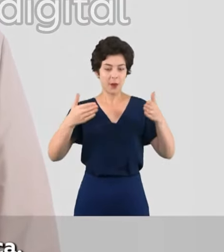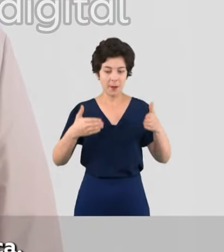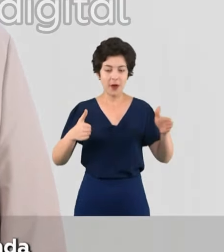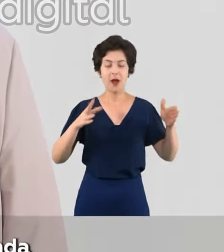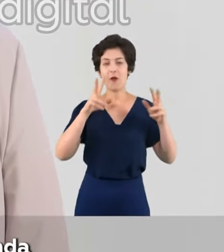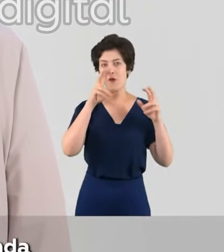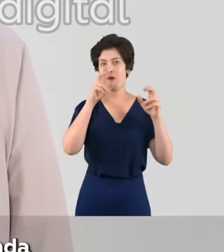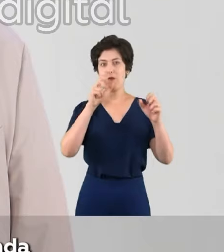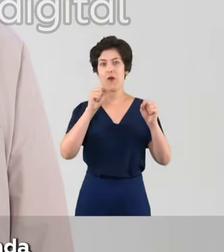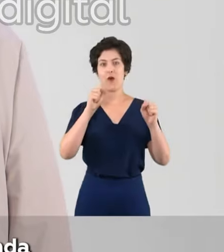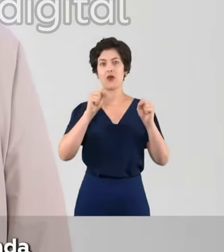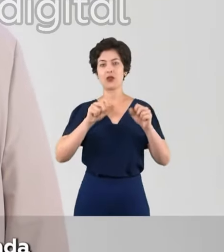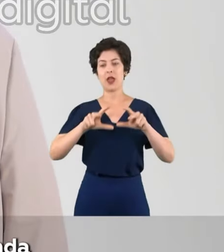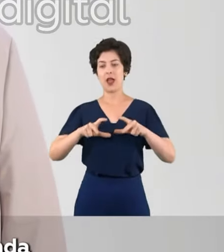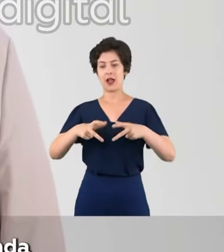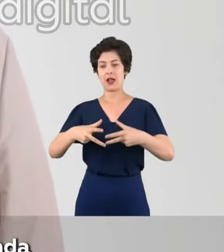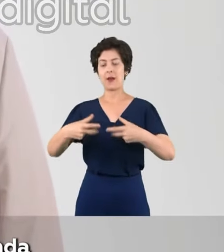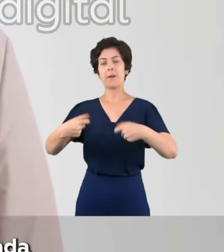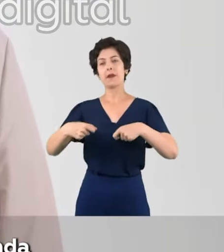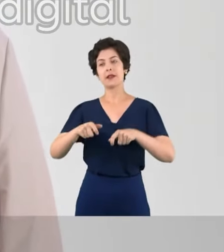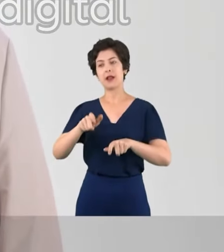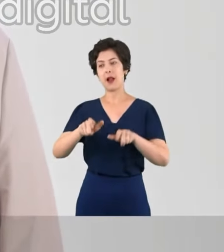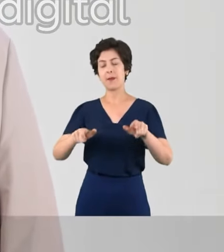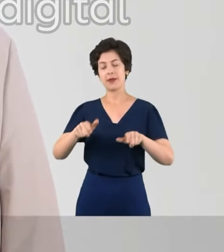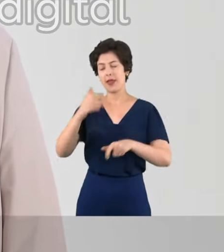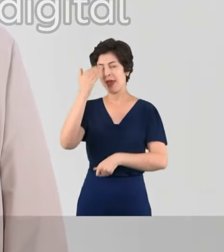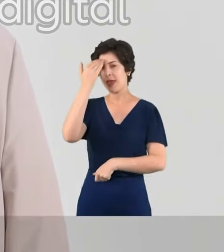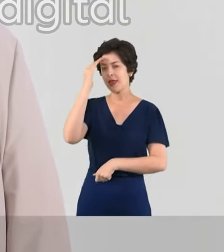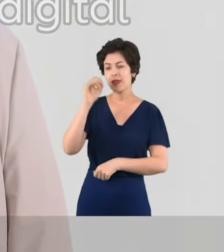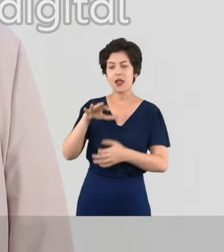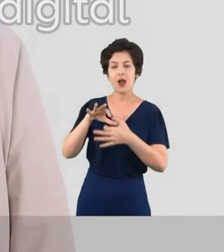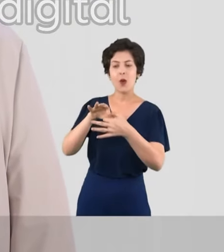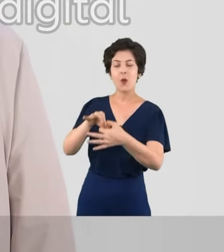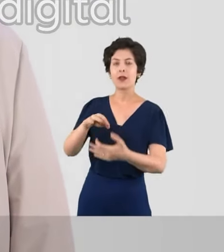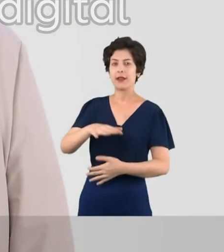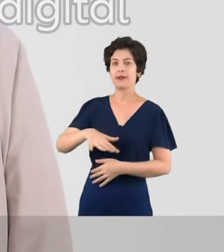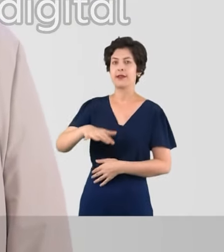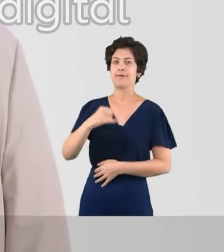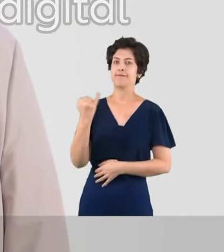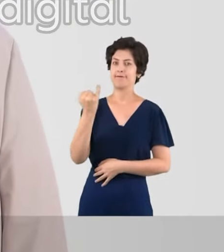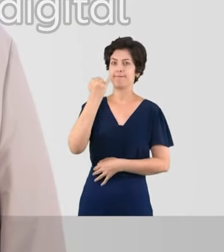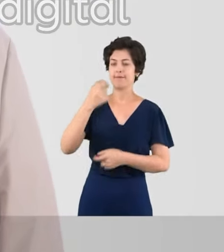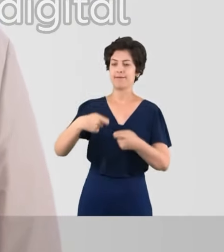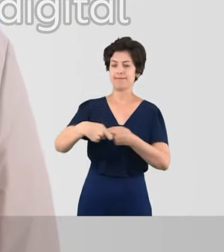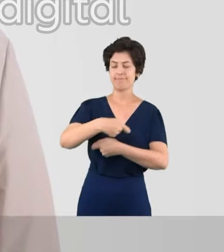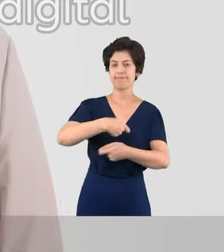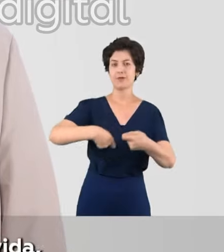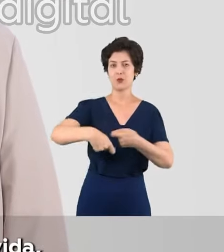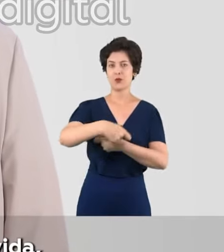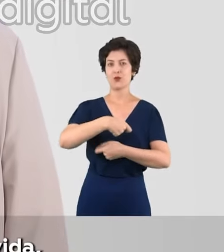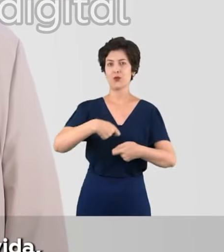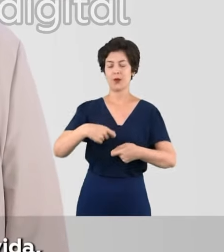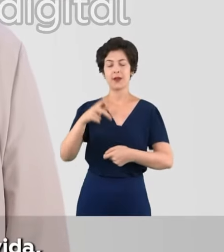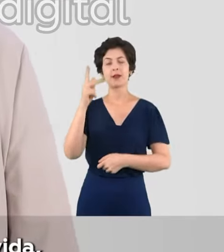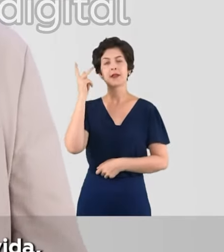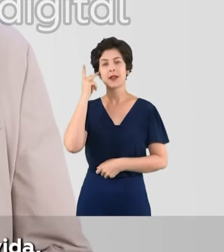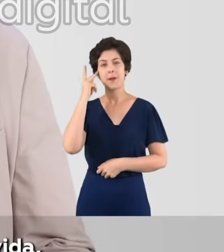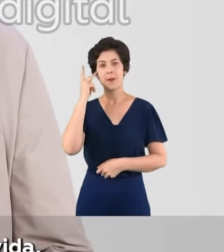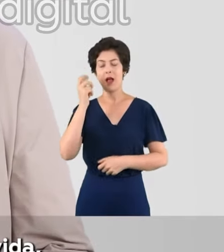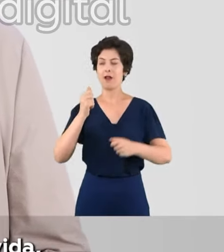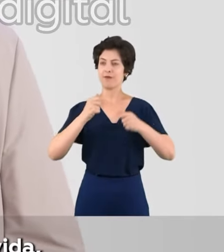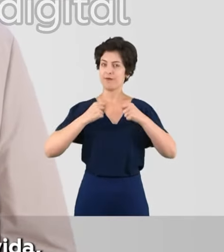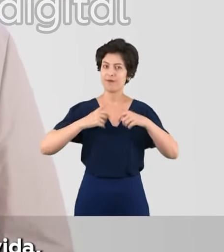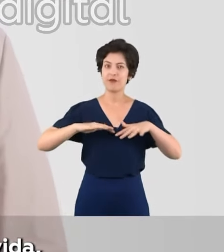nunca. A Câmara precisa de alguém que entenda as demandas desse setor tão importante para a economia. Por uma São Paulo